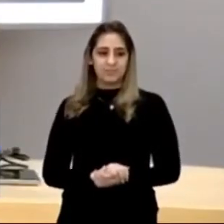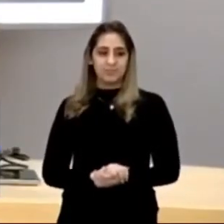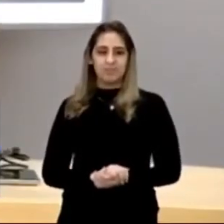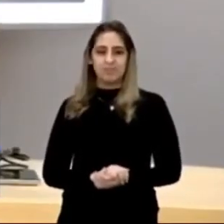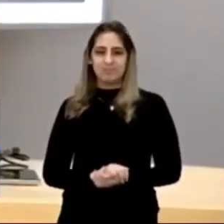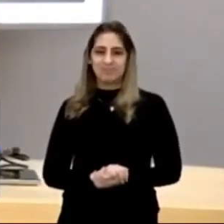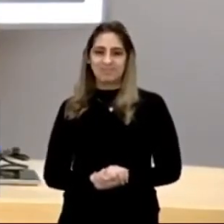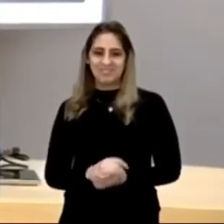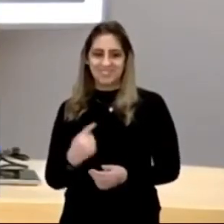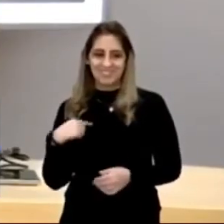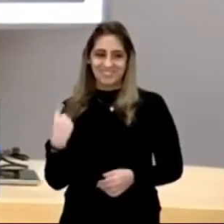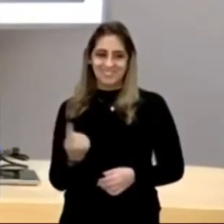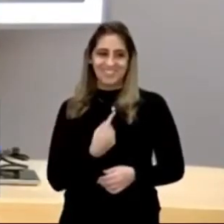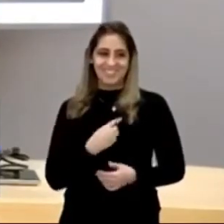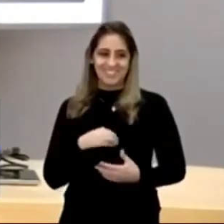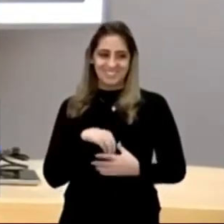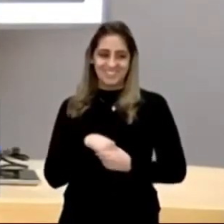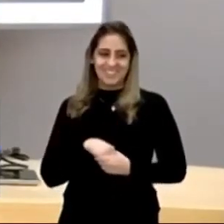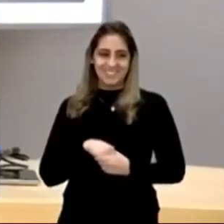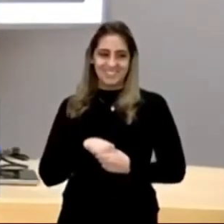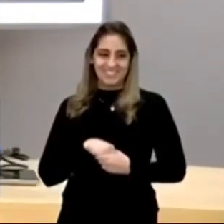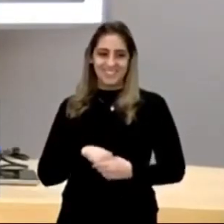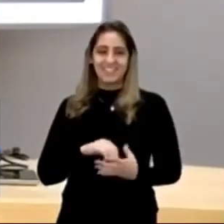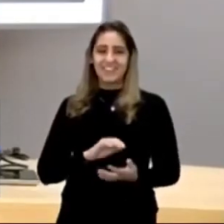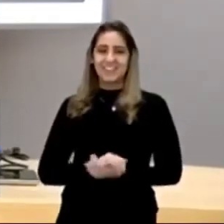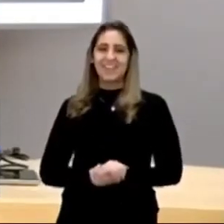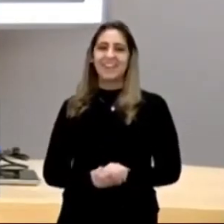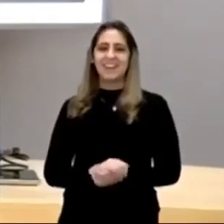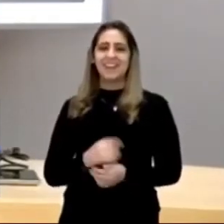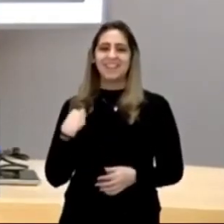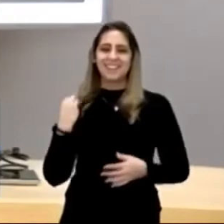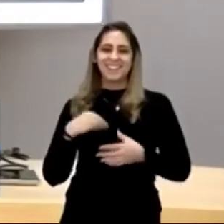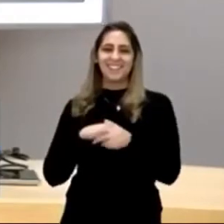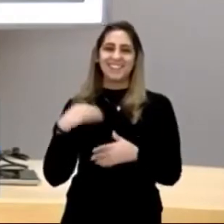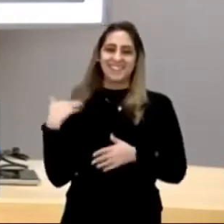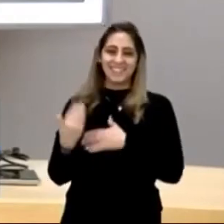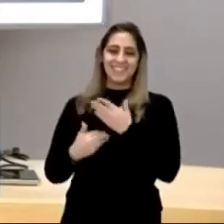e vê que eles estão com os arcos, e o Nicolau Coelho fez assim,